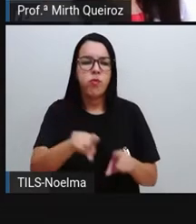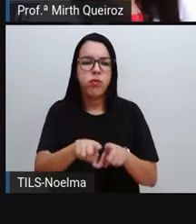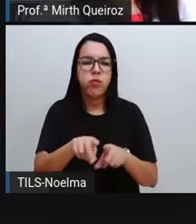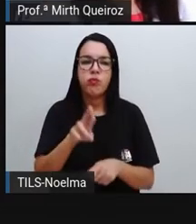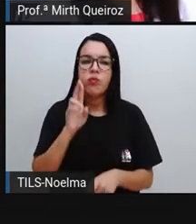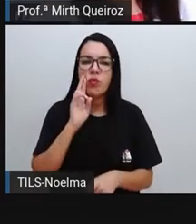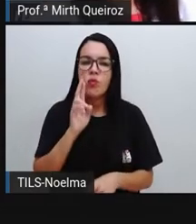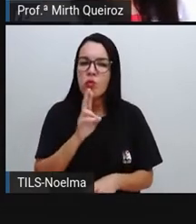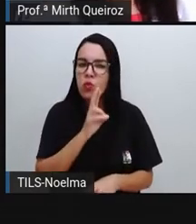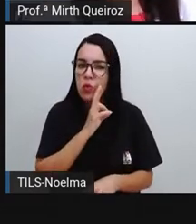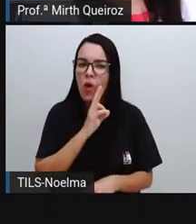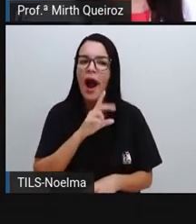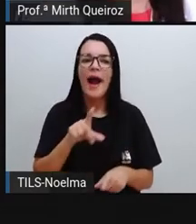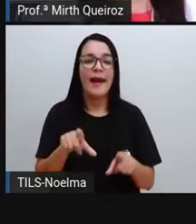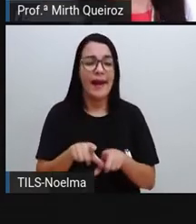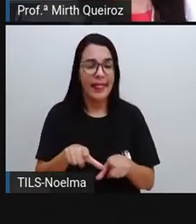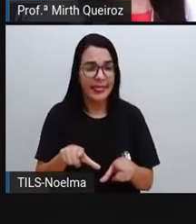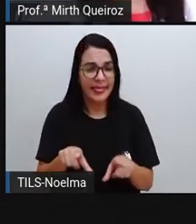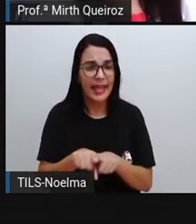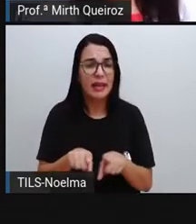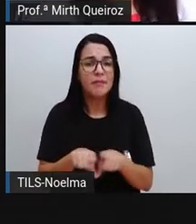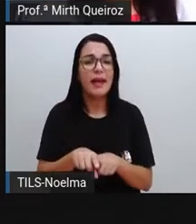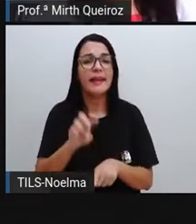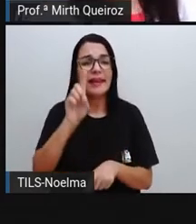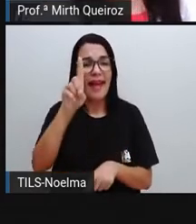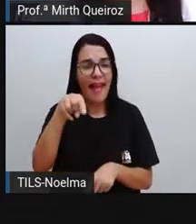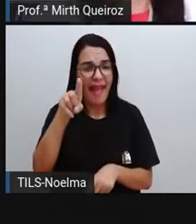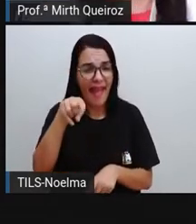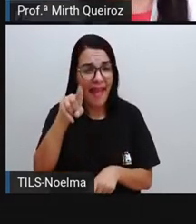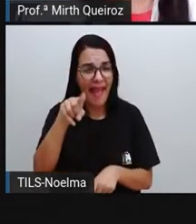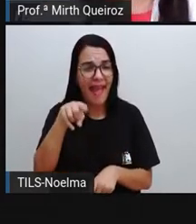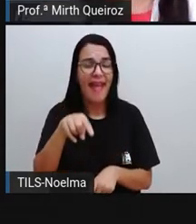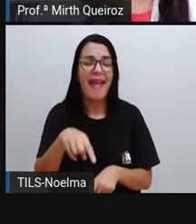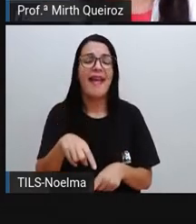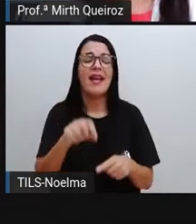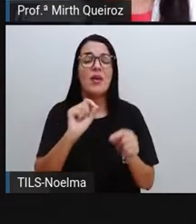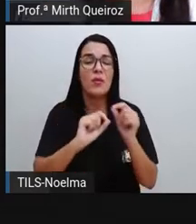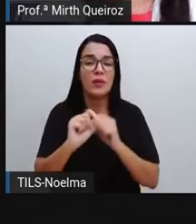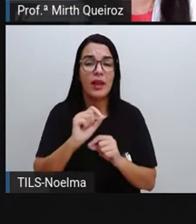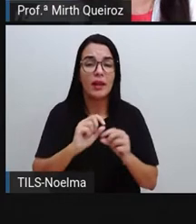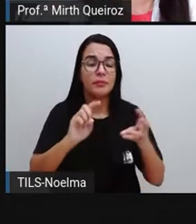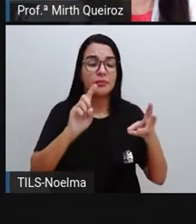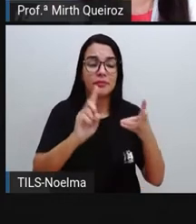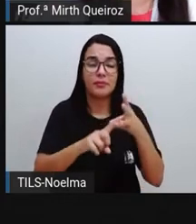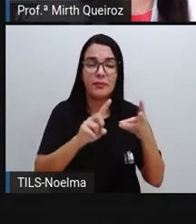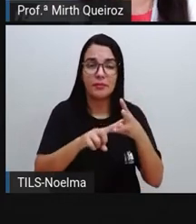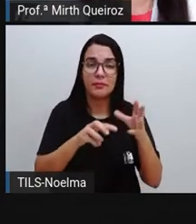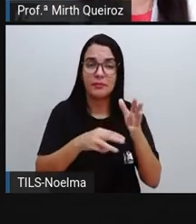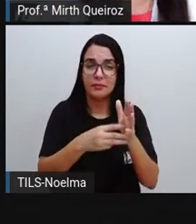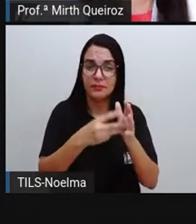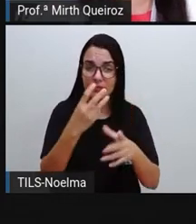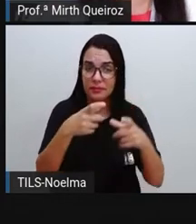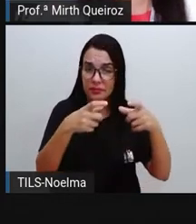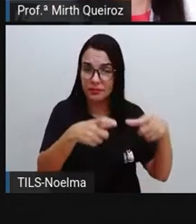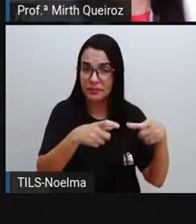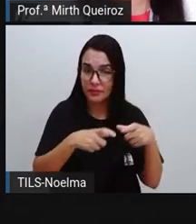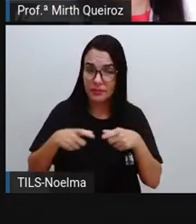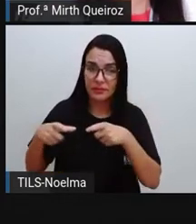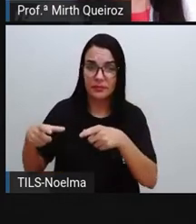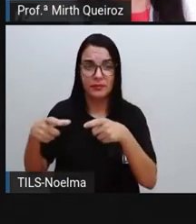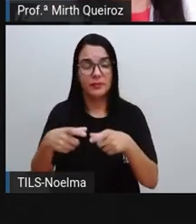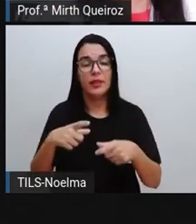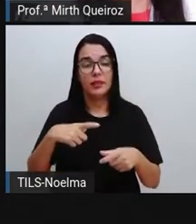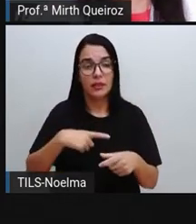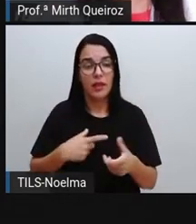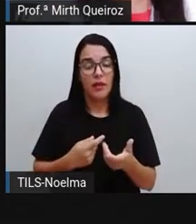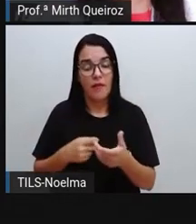caso, nós temos os garçons, cozinheiras, né? Tudo isso aí faz parte do setor terciário. Então, o setor terciário